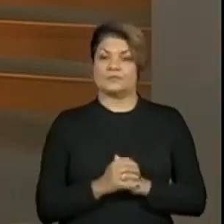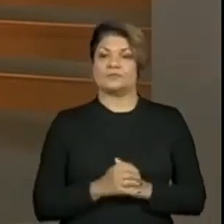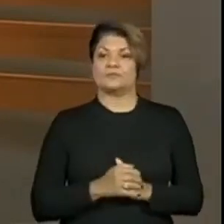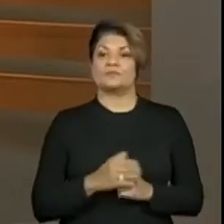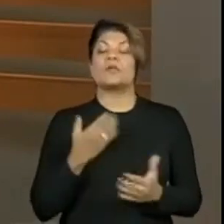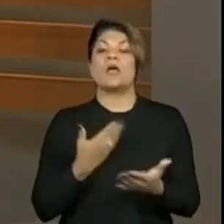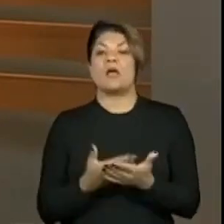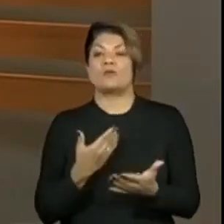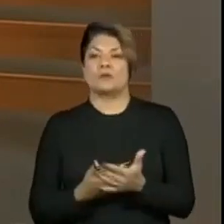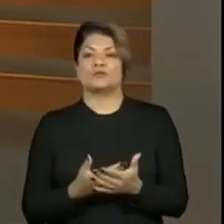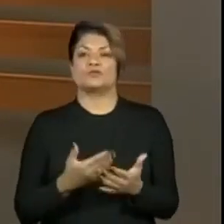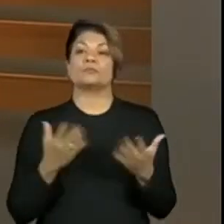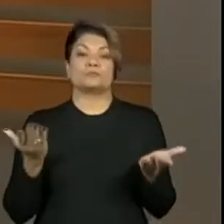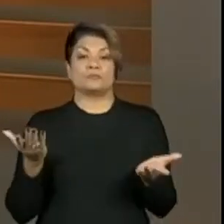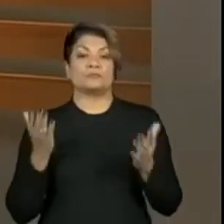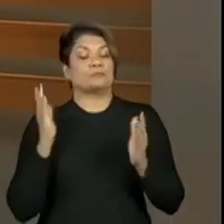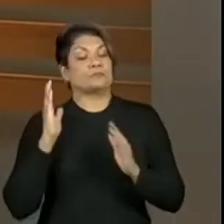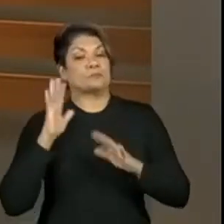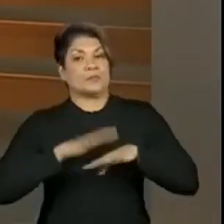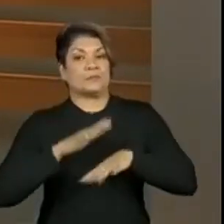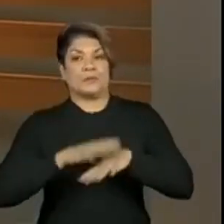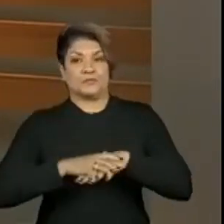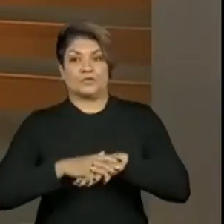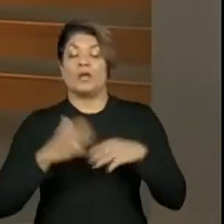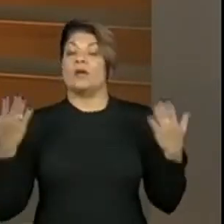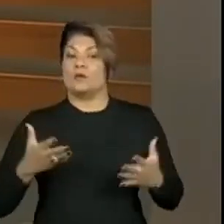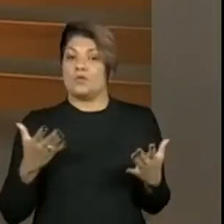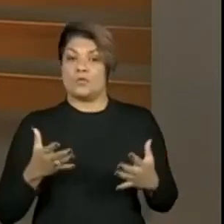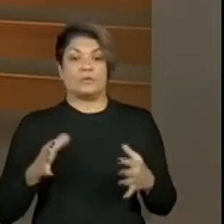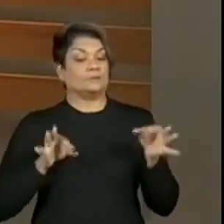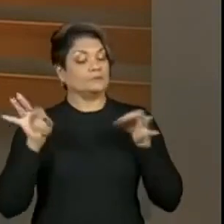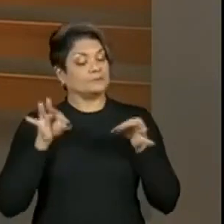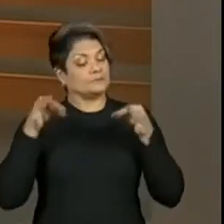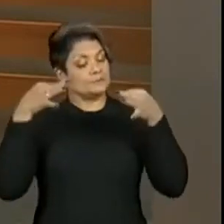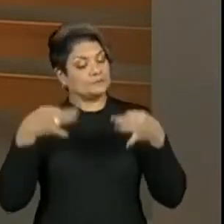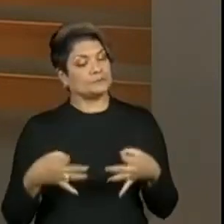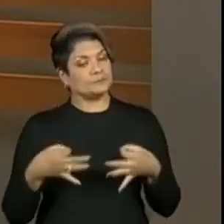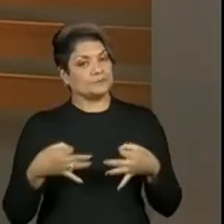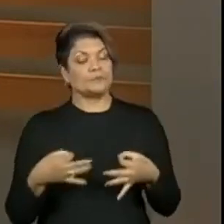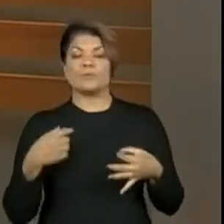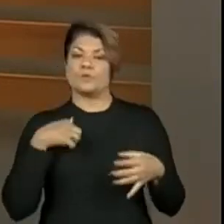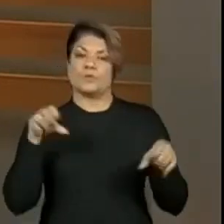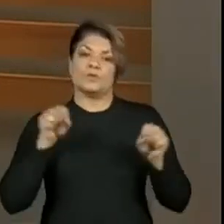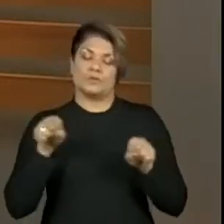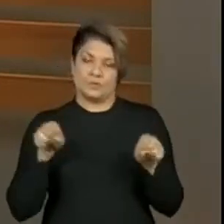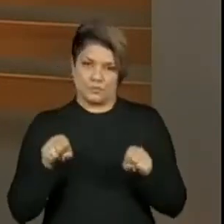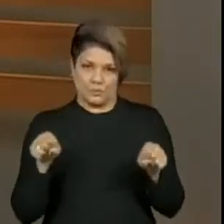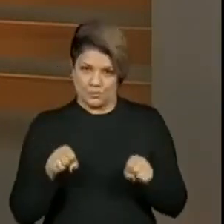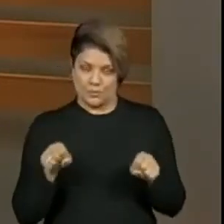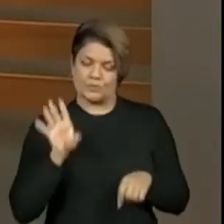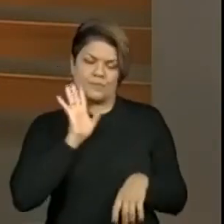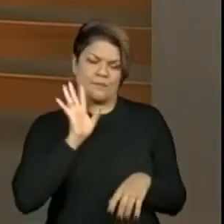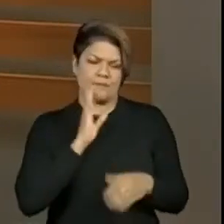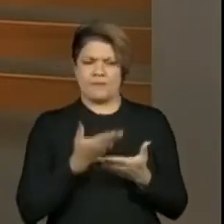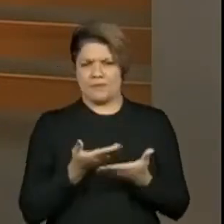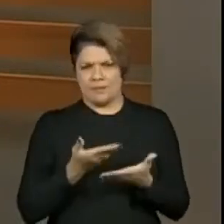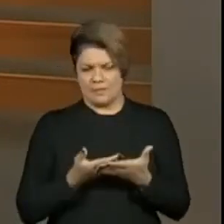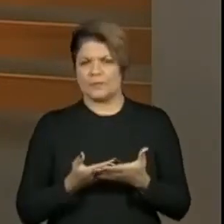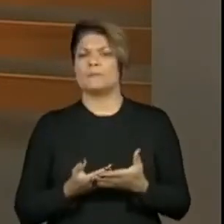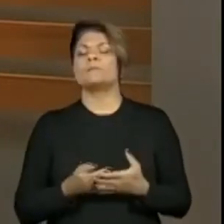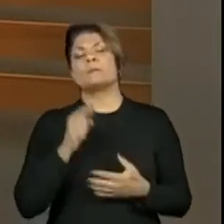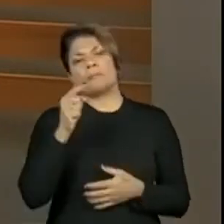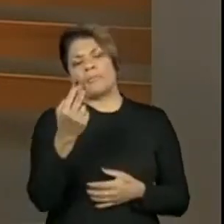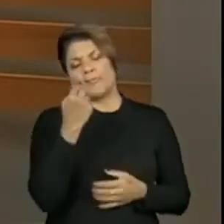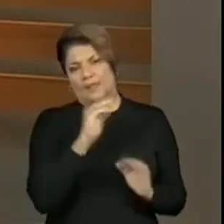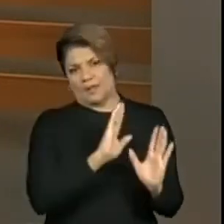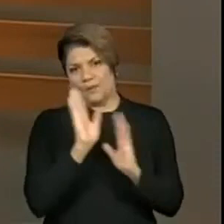Então, se ajeite, porque agora vai ter um momento muito legal, uma das aulas que eu adoro fazer, aos professores que acompanham, bem